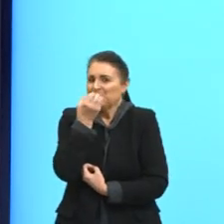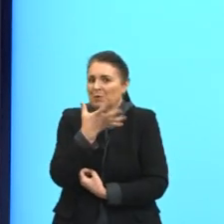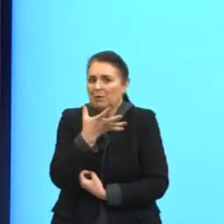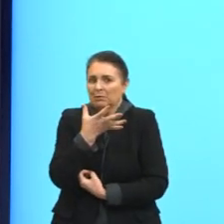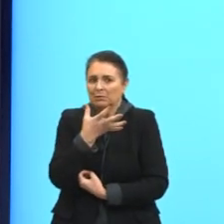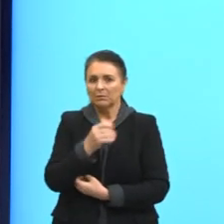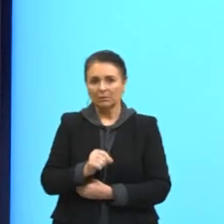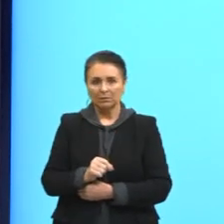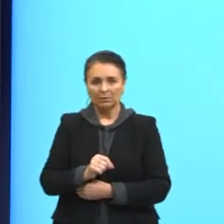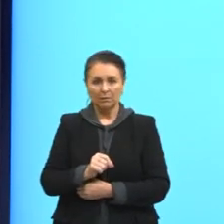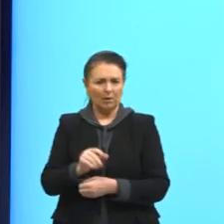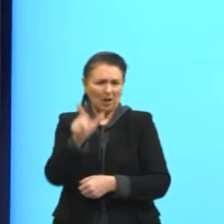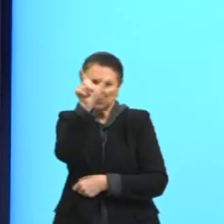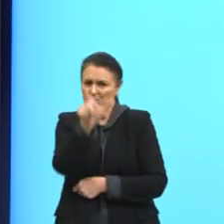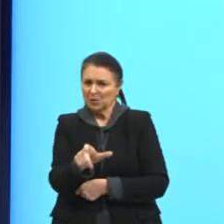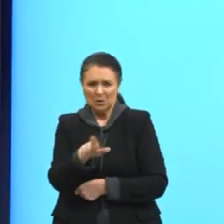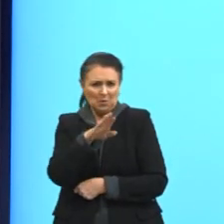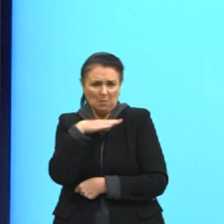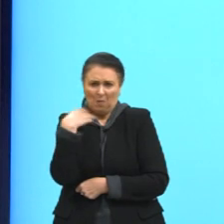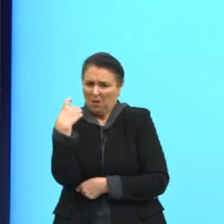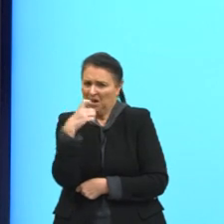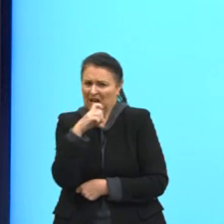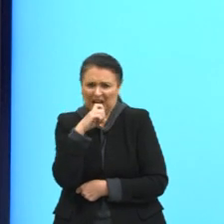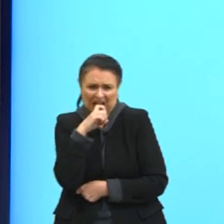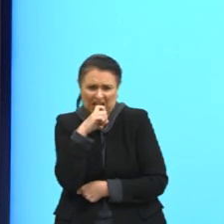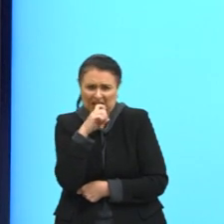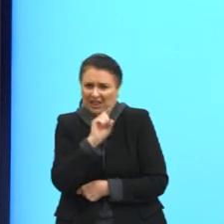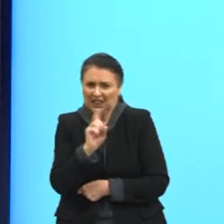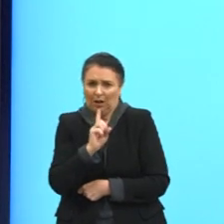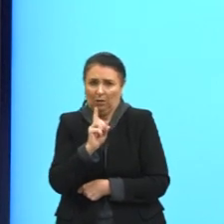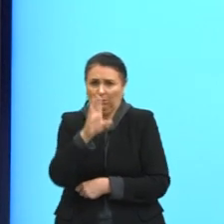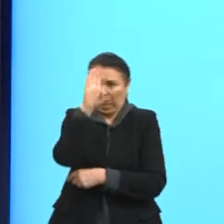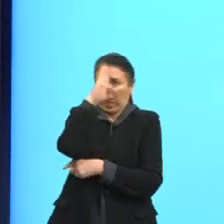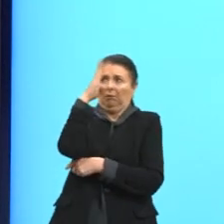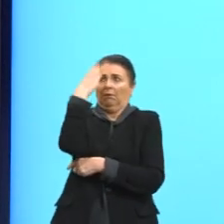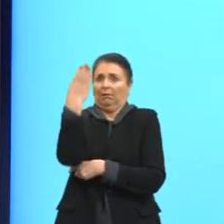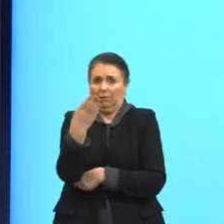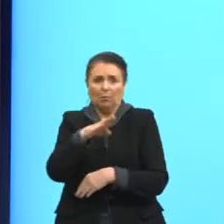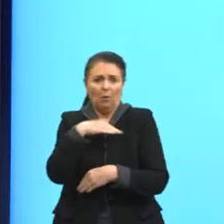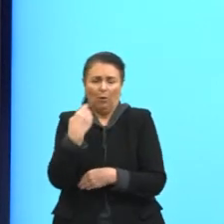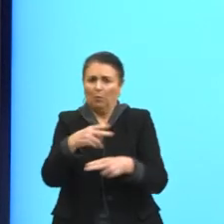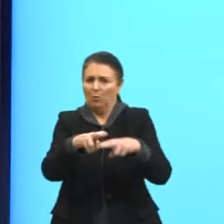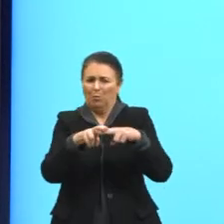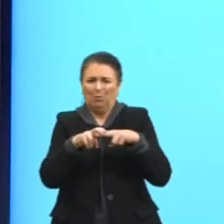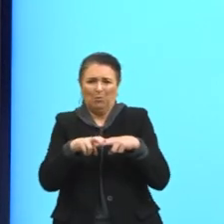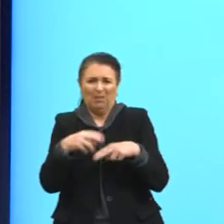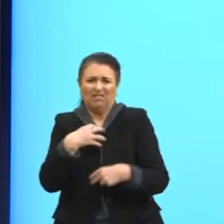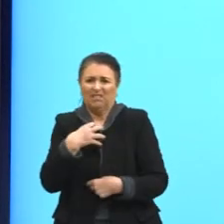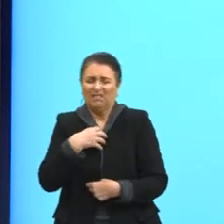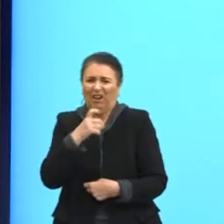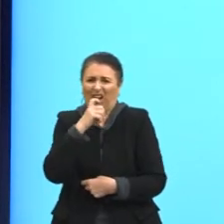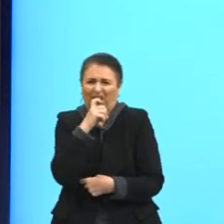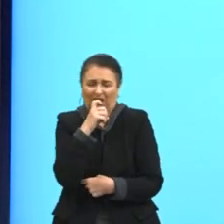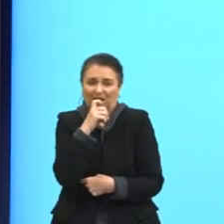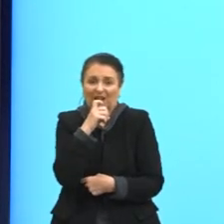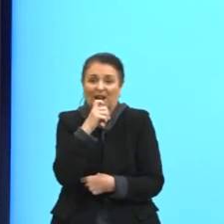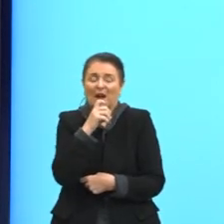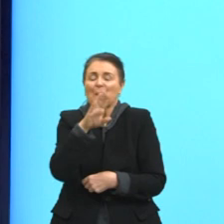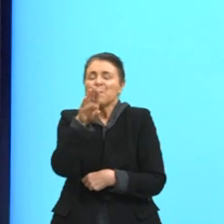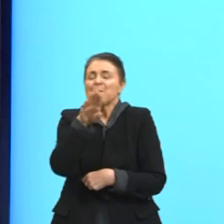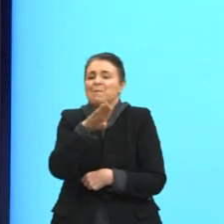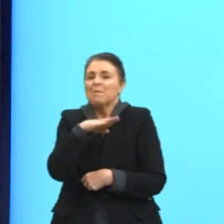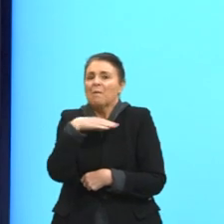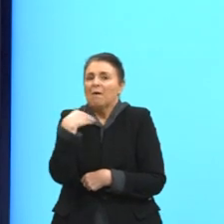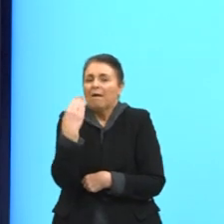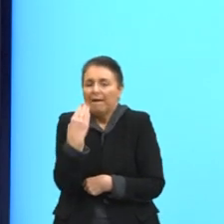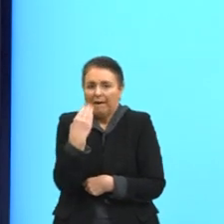morre de inveja de fato ninguém chega lá e desmaia e morre por inveja morrer de inveja morrer